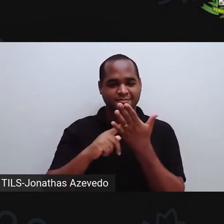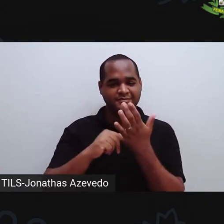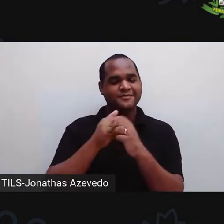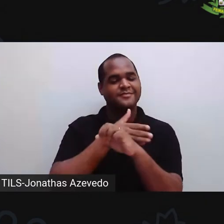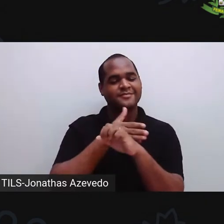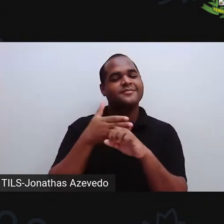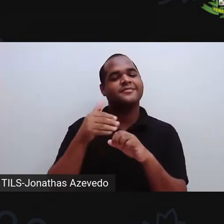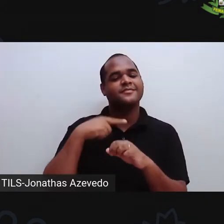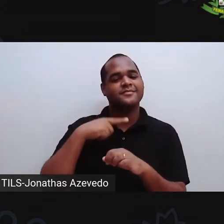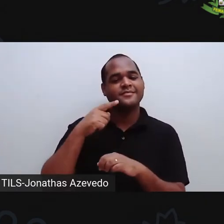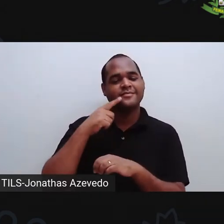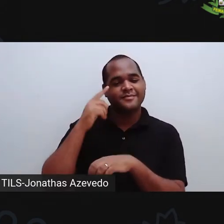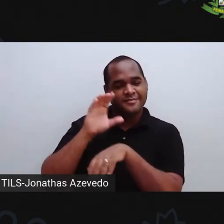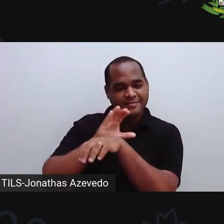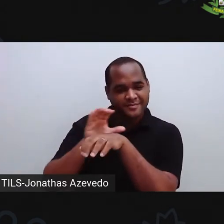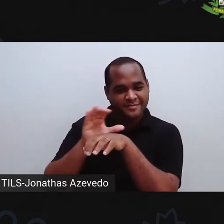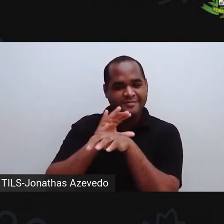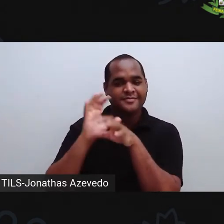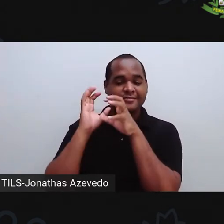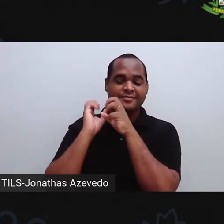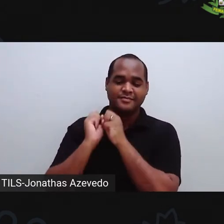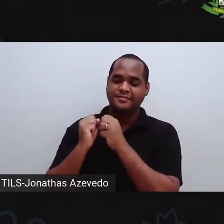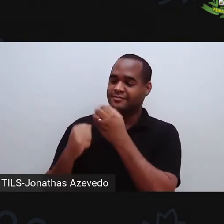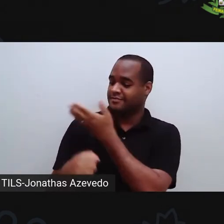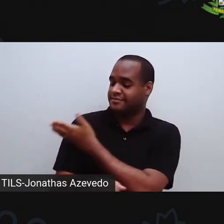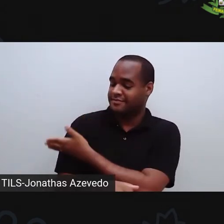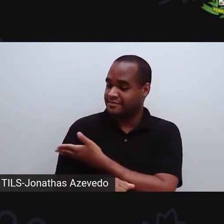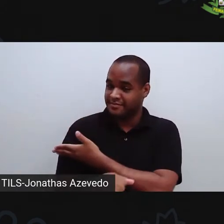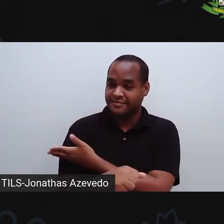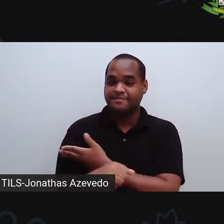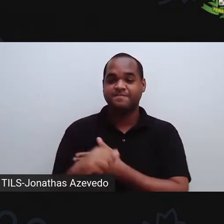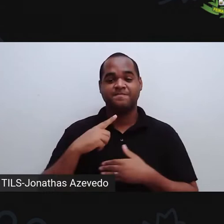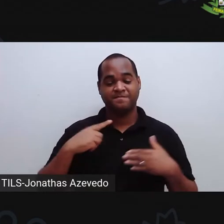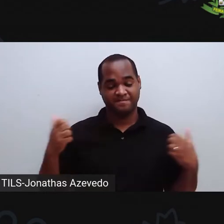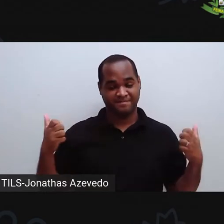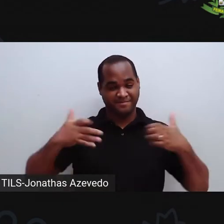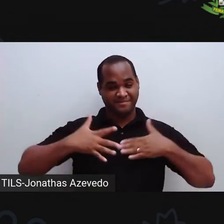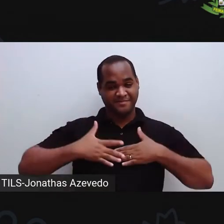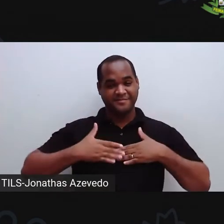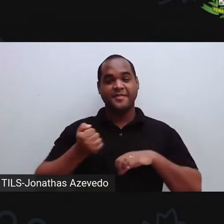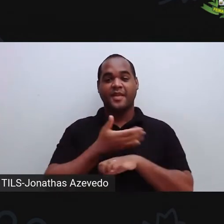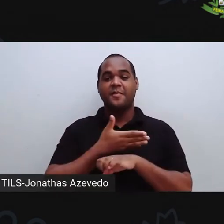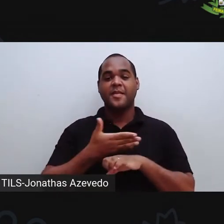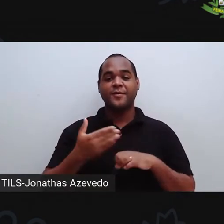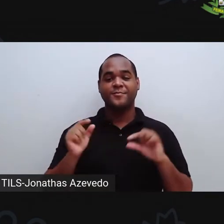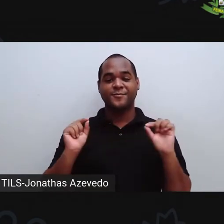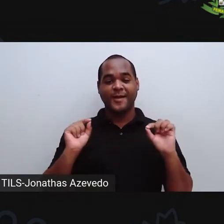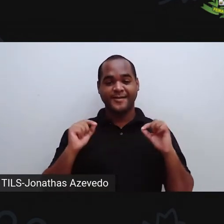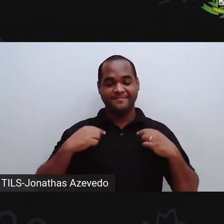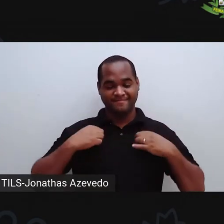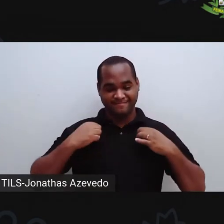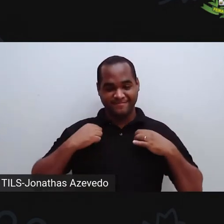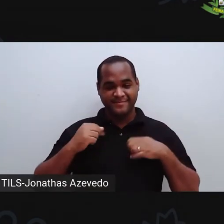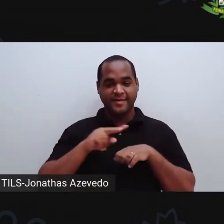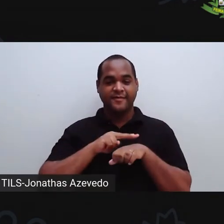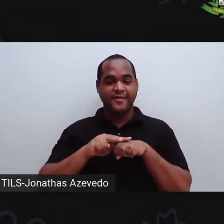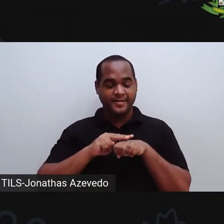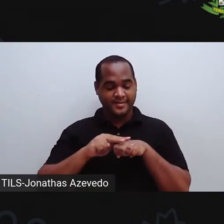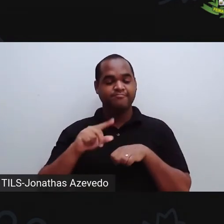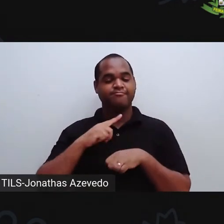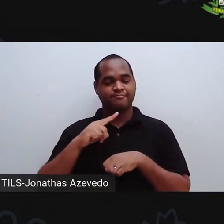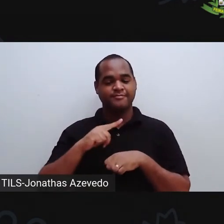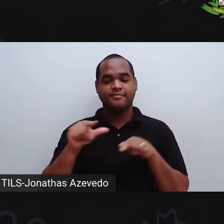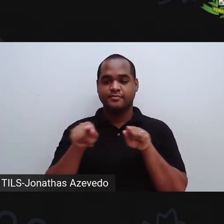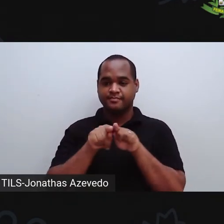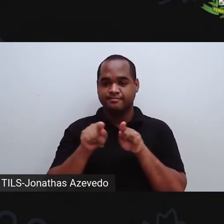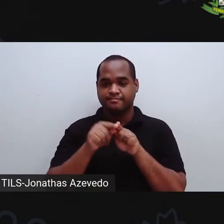castanho escuro, comprido um pouco abaixo do ombro, estou vestindo um jaleco branco, por dentro tem uma blusa verde clarinha e aqui